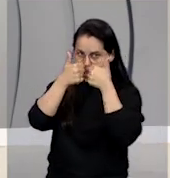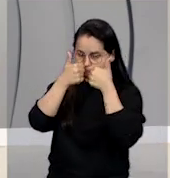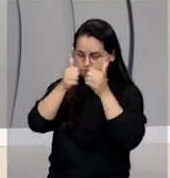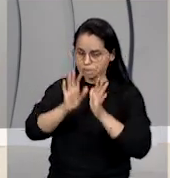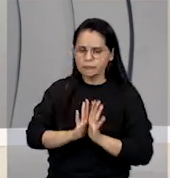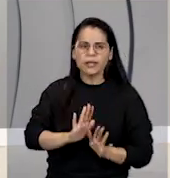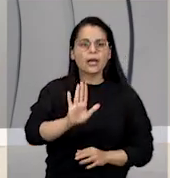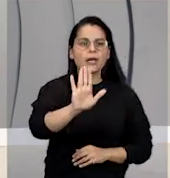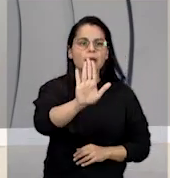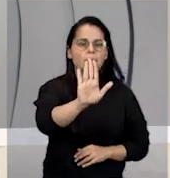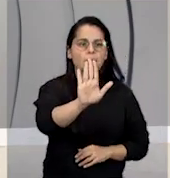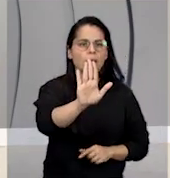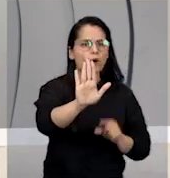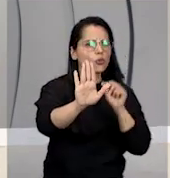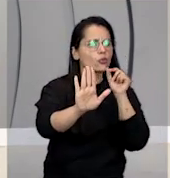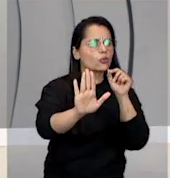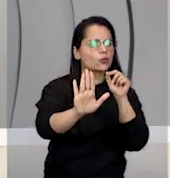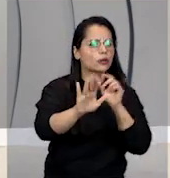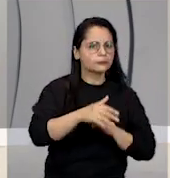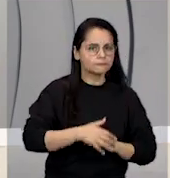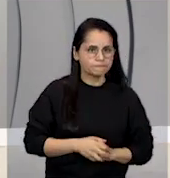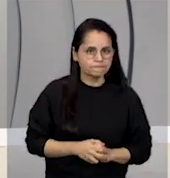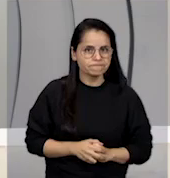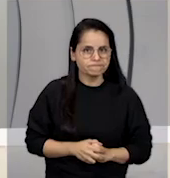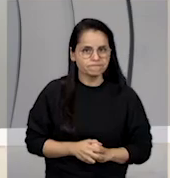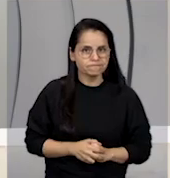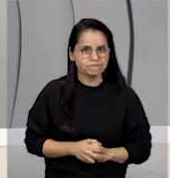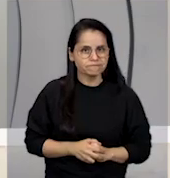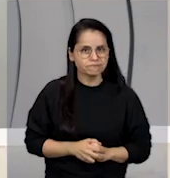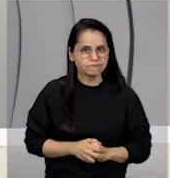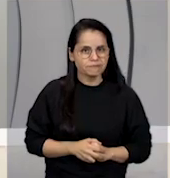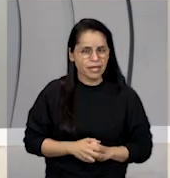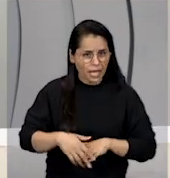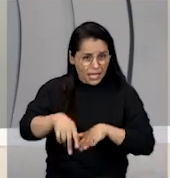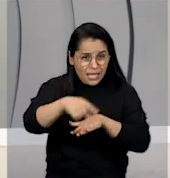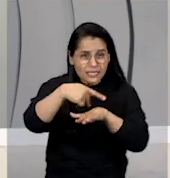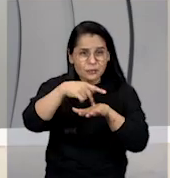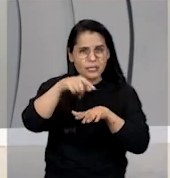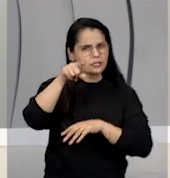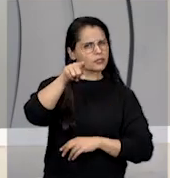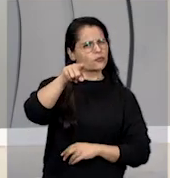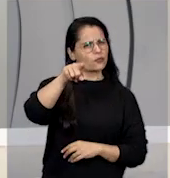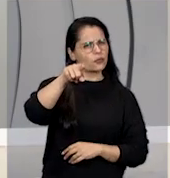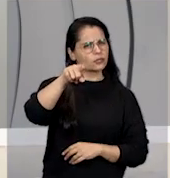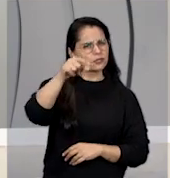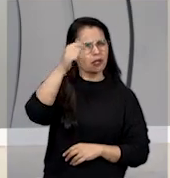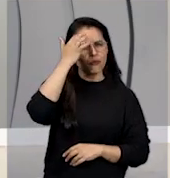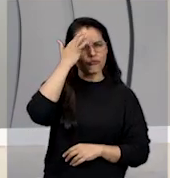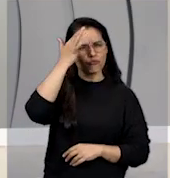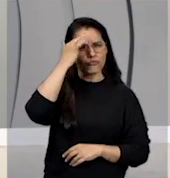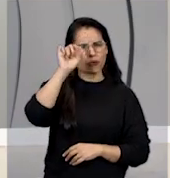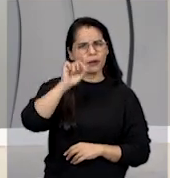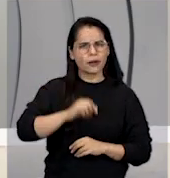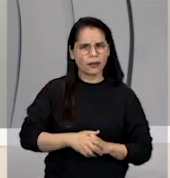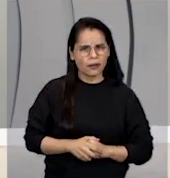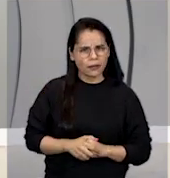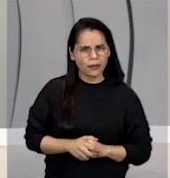Pois deixa eu falar uma coisa para você. Esse país que você está imaginando,